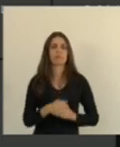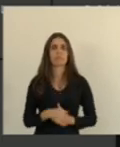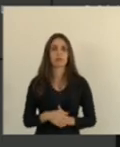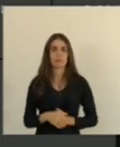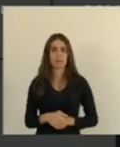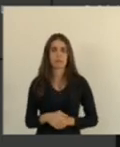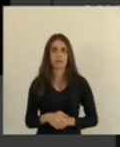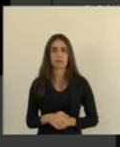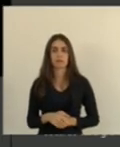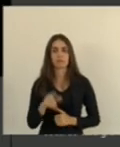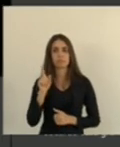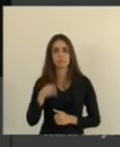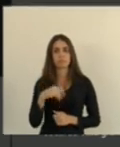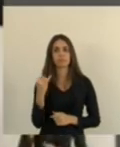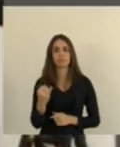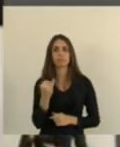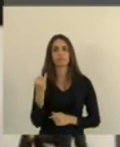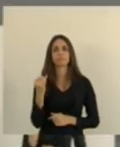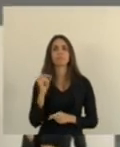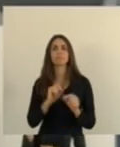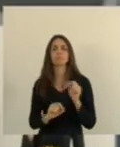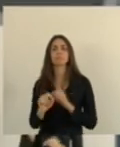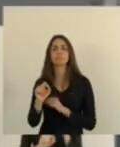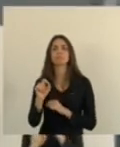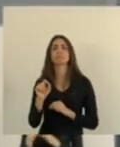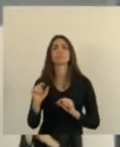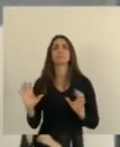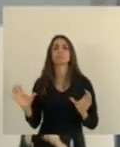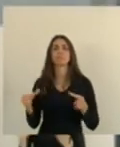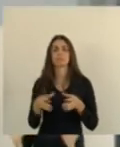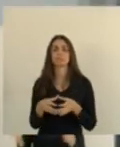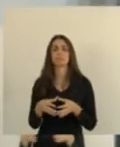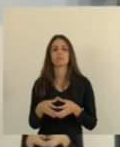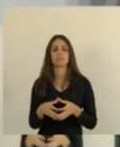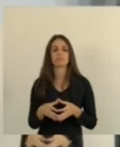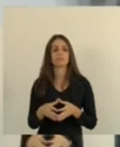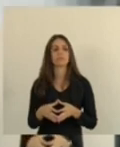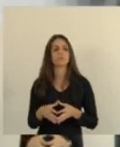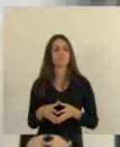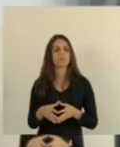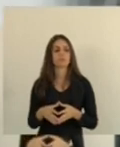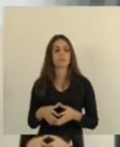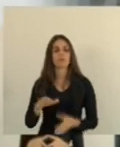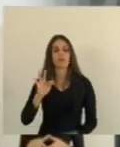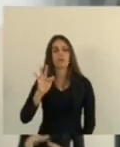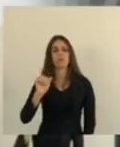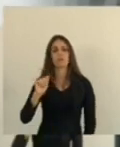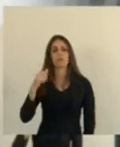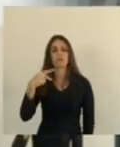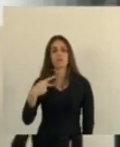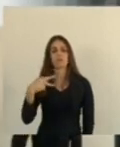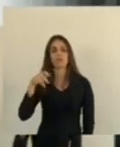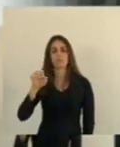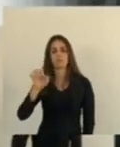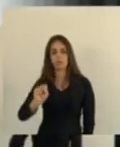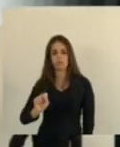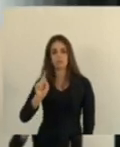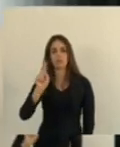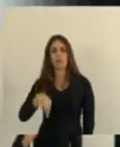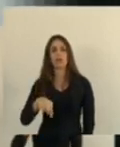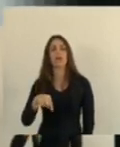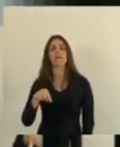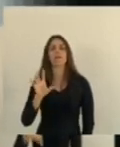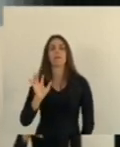e é muito importante para a FAPS a FAPS que tem papel